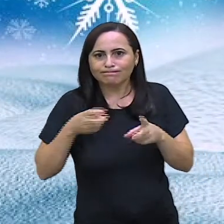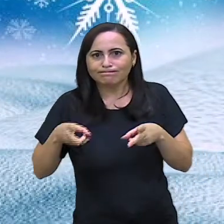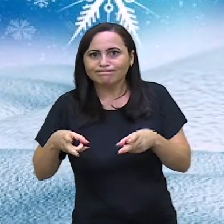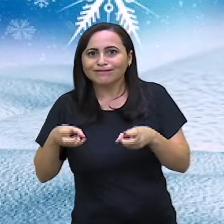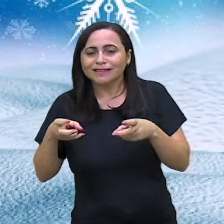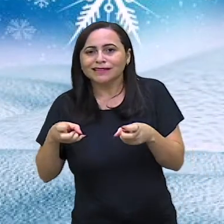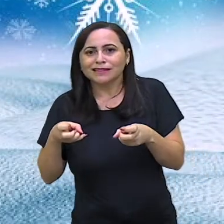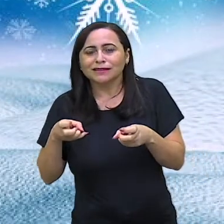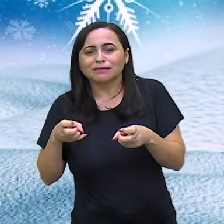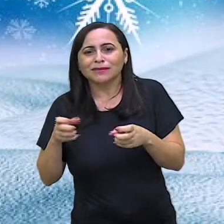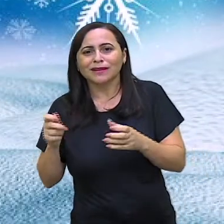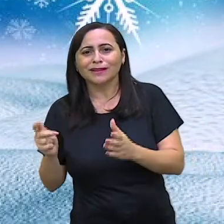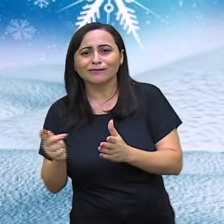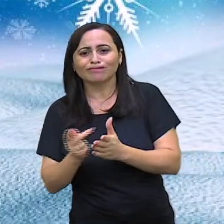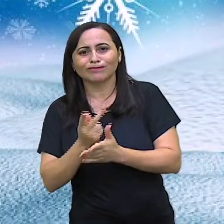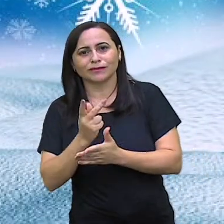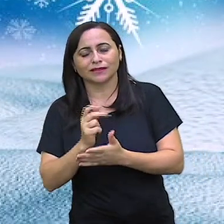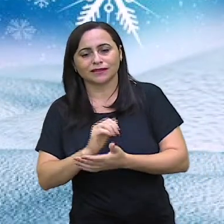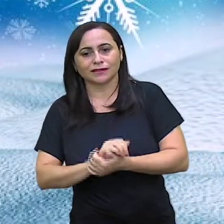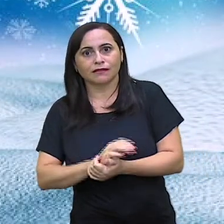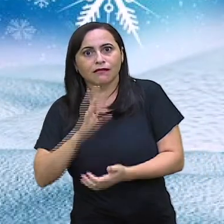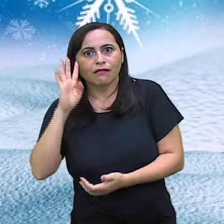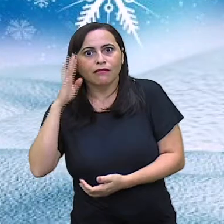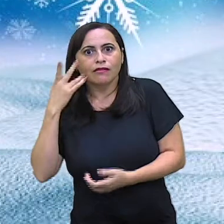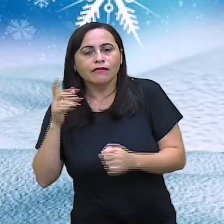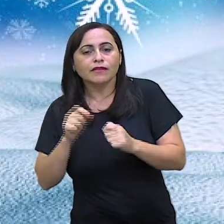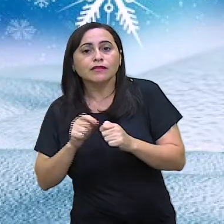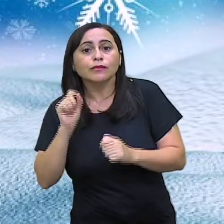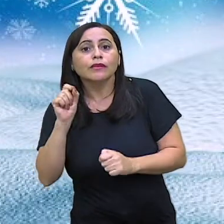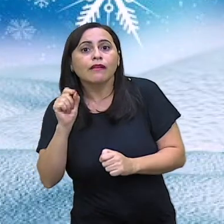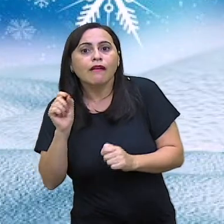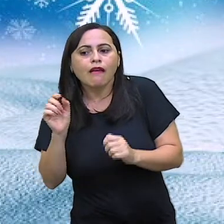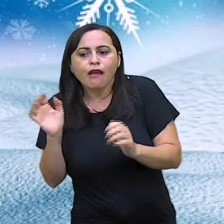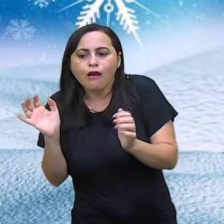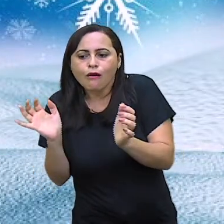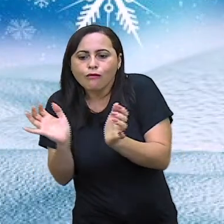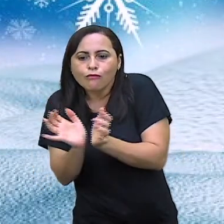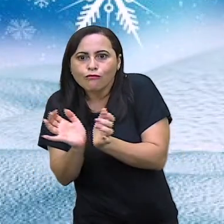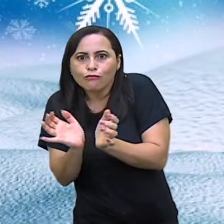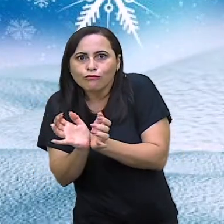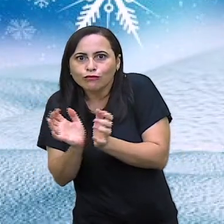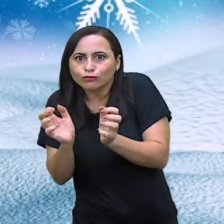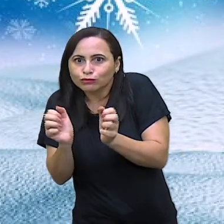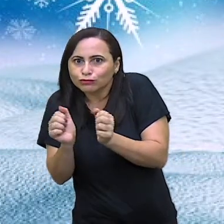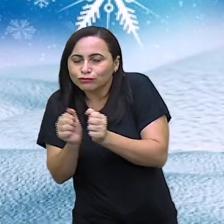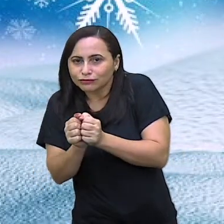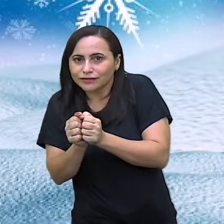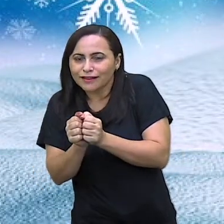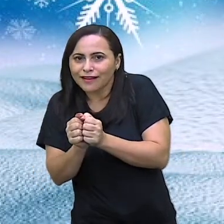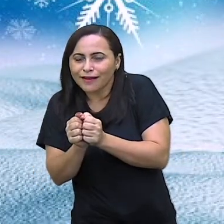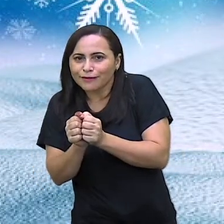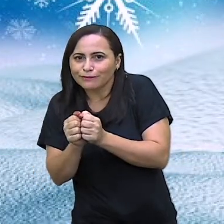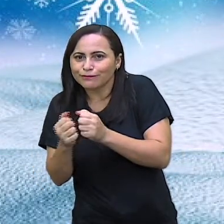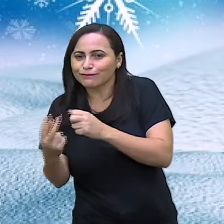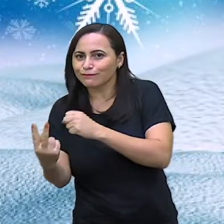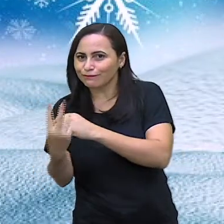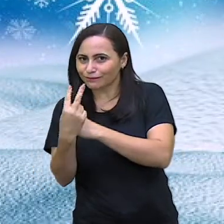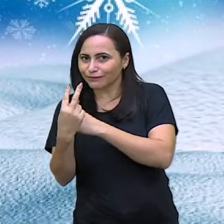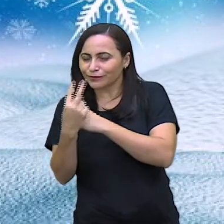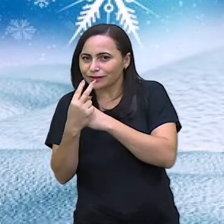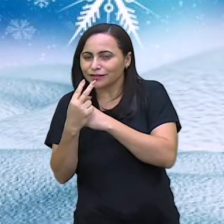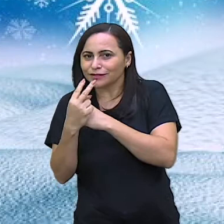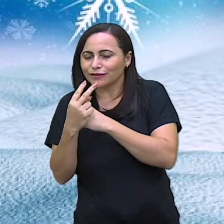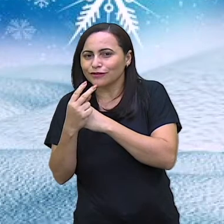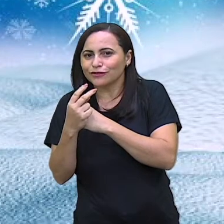resolveram se juntar em grupos. Assim, se agasalhavam e se protegiam